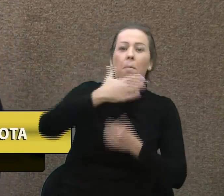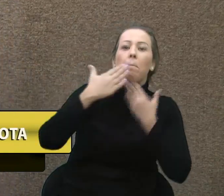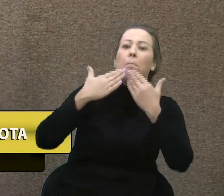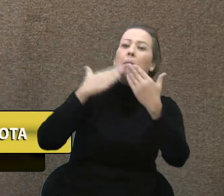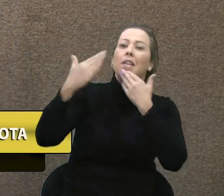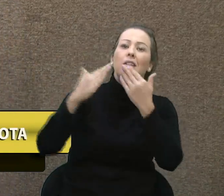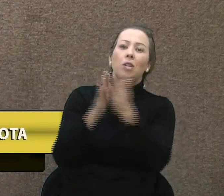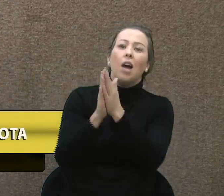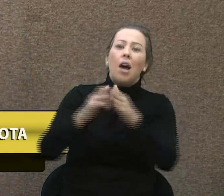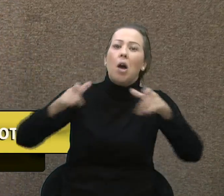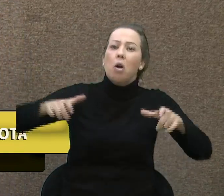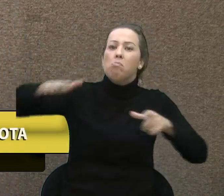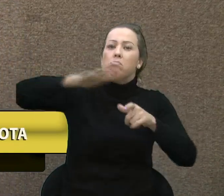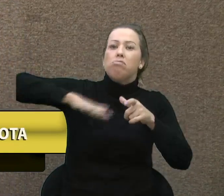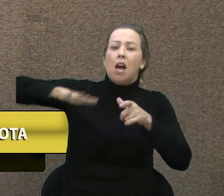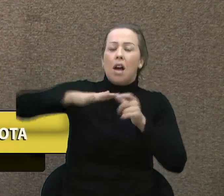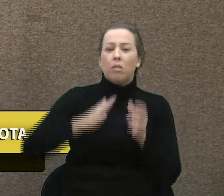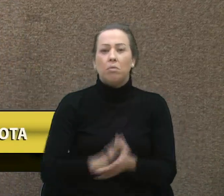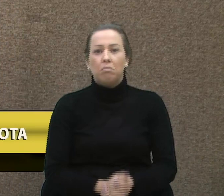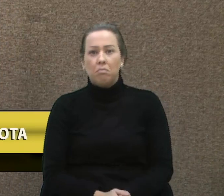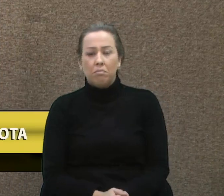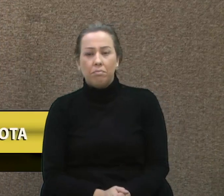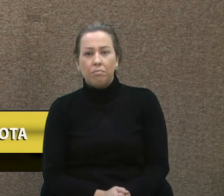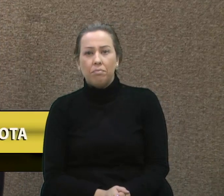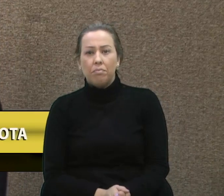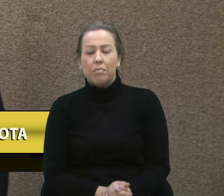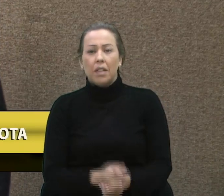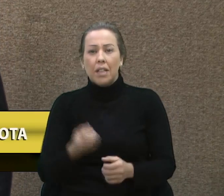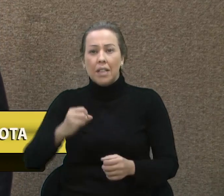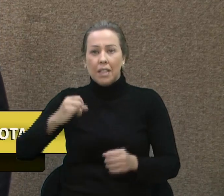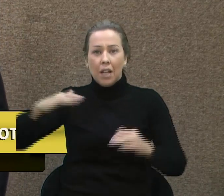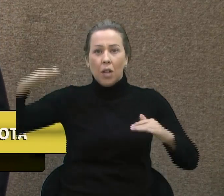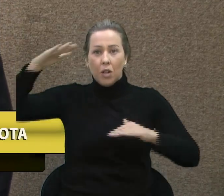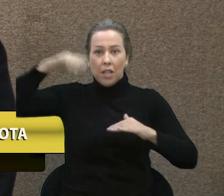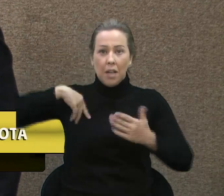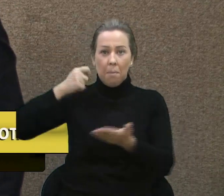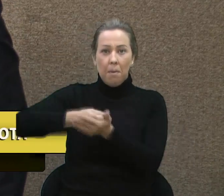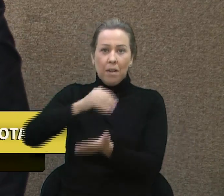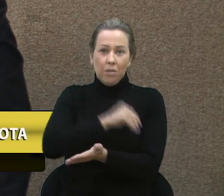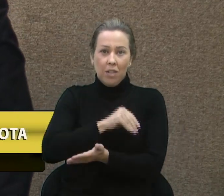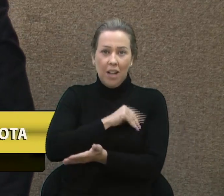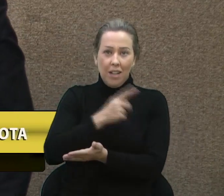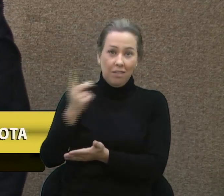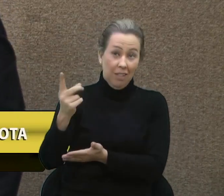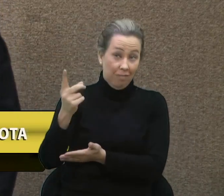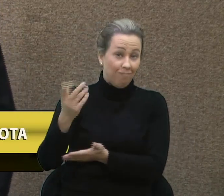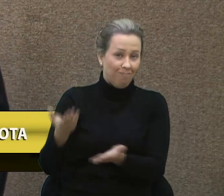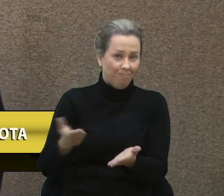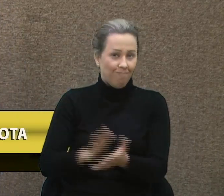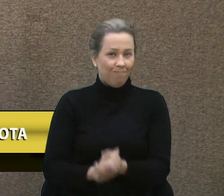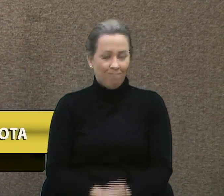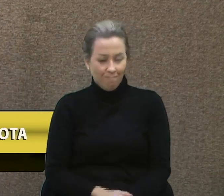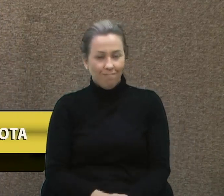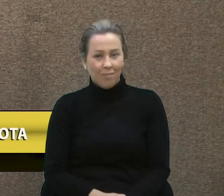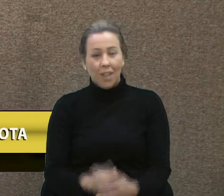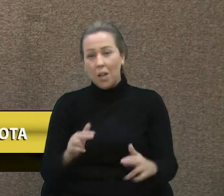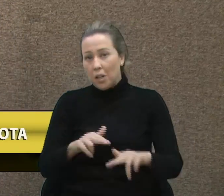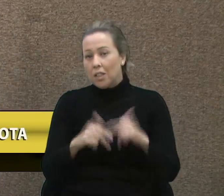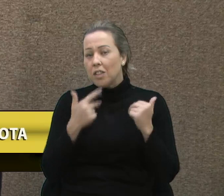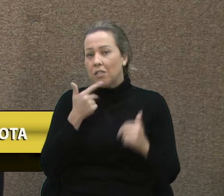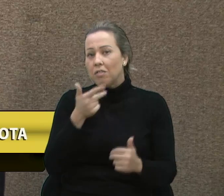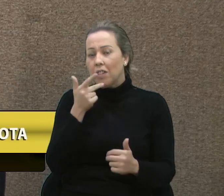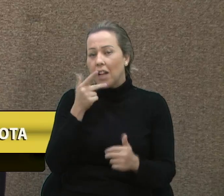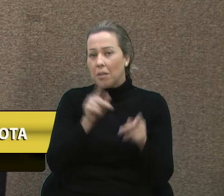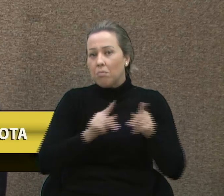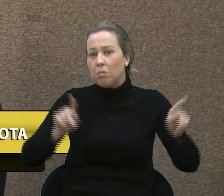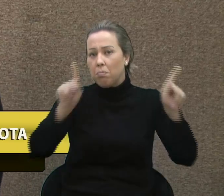embaixo, não sabendo que quem está embaixo é quem paga o salário deles. Então, eu só queria dizer para a